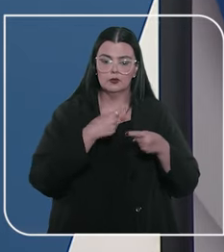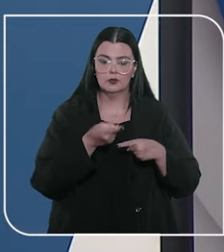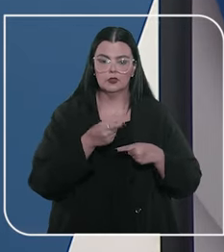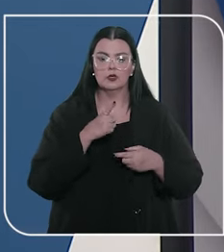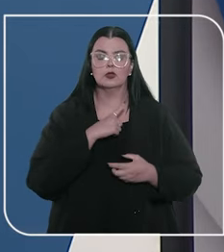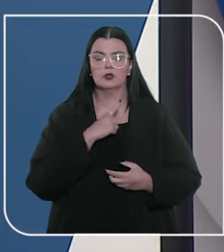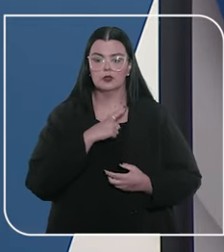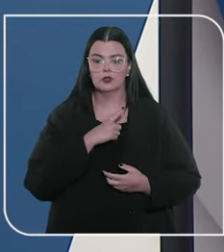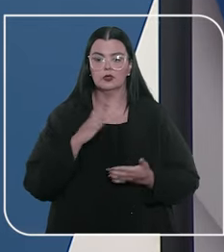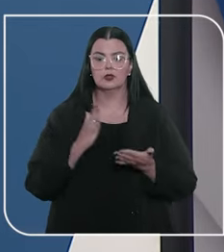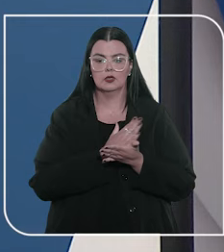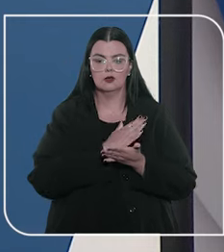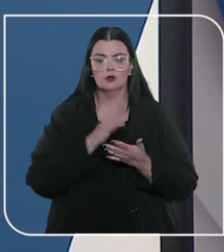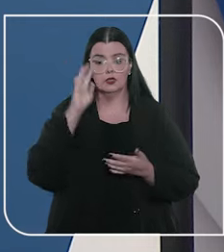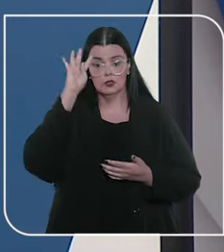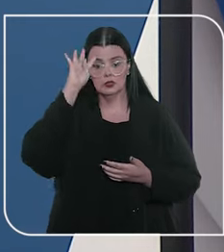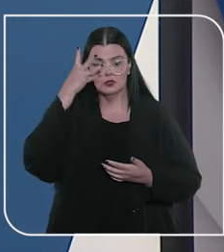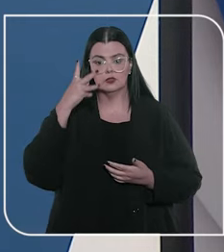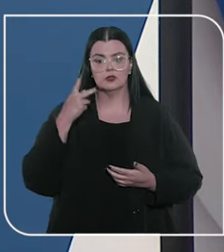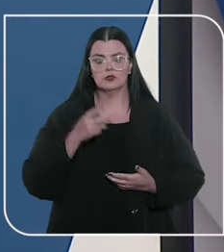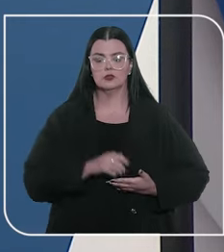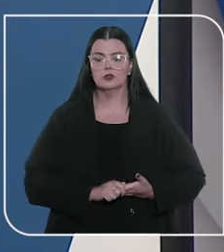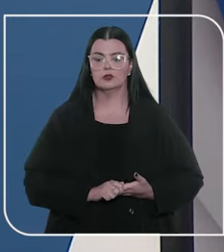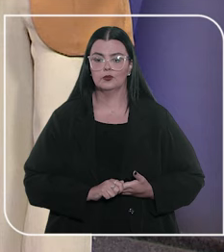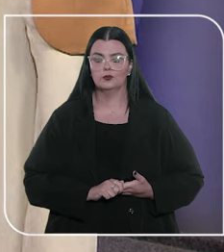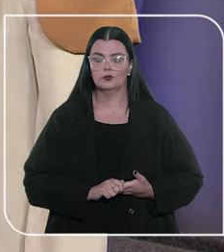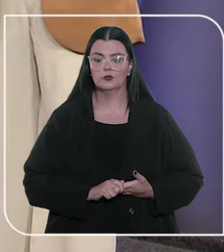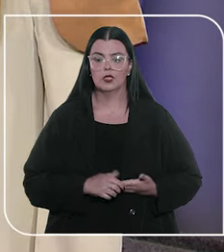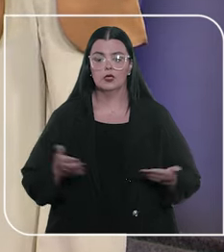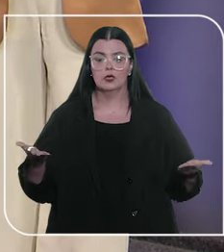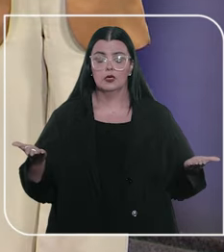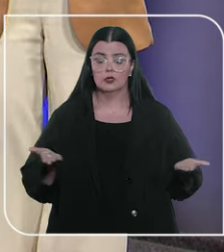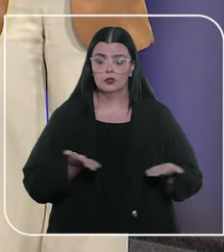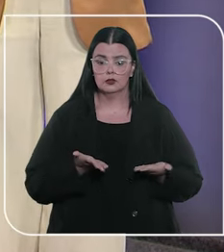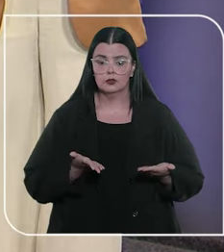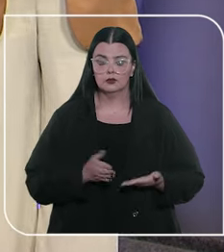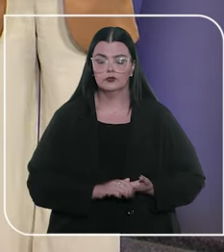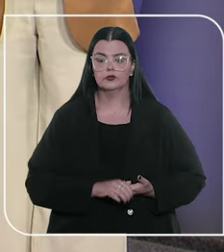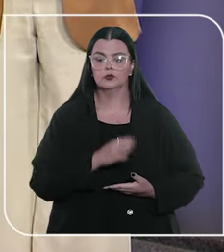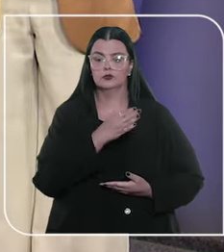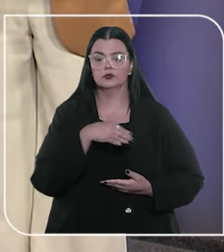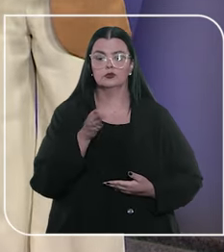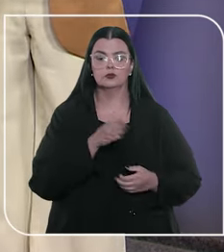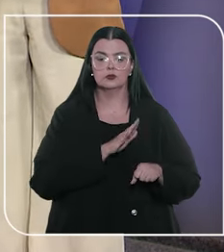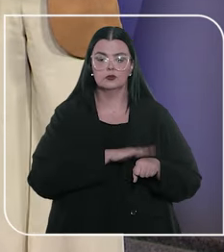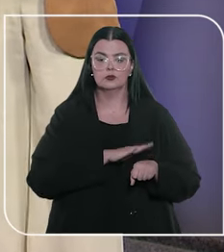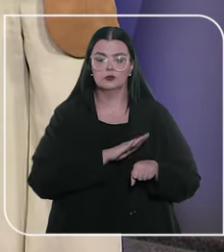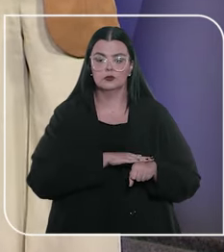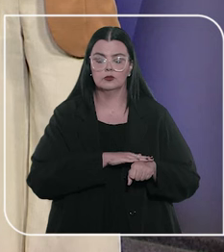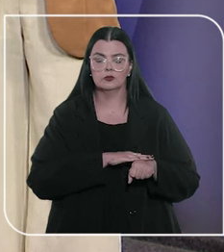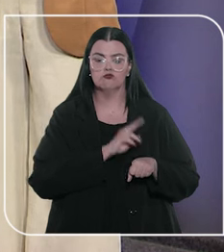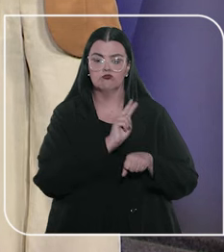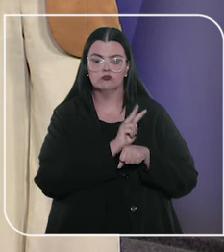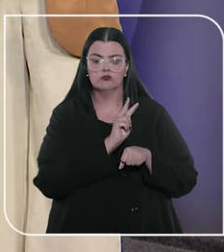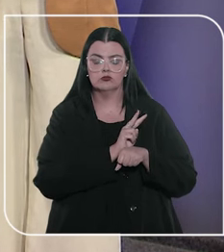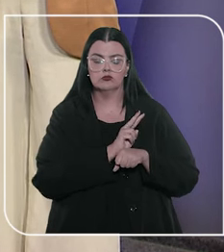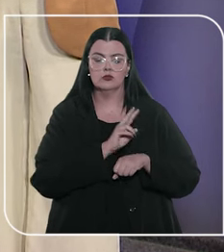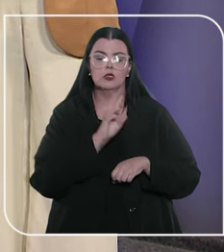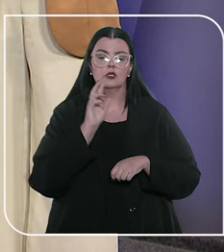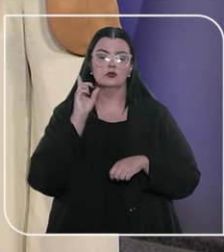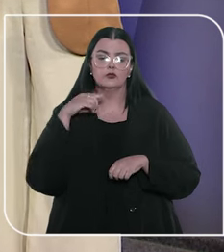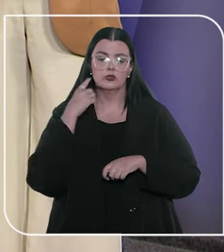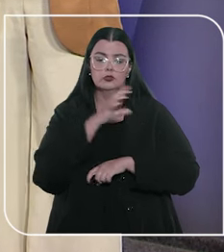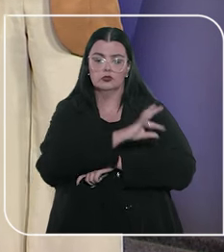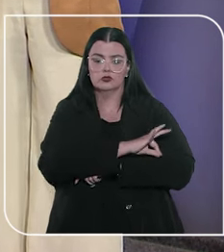do acidente, ainda há decisões sobre o caso. Dessa vez, foi suspenso o prazo para a defesa dos